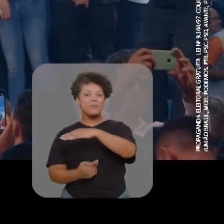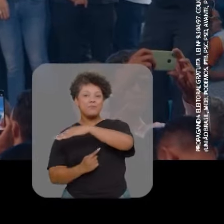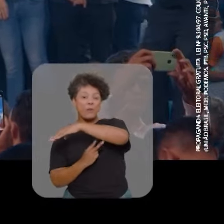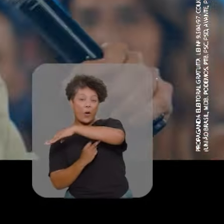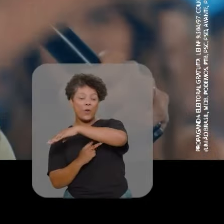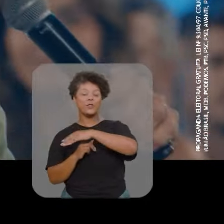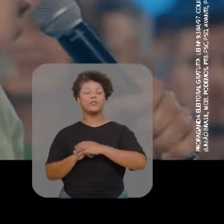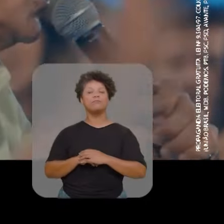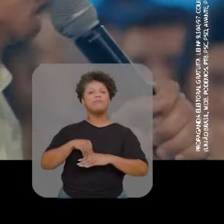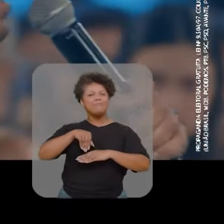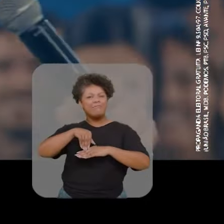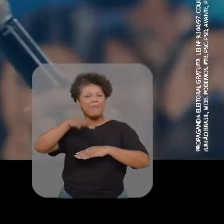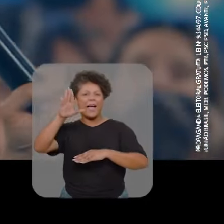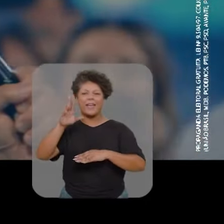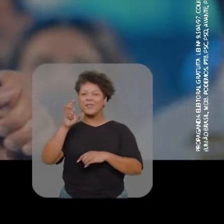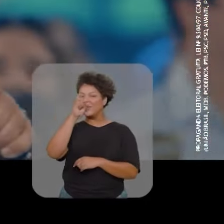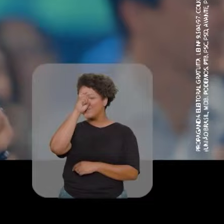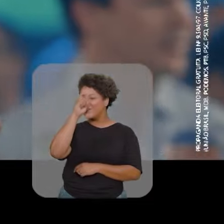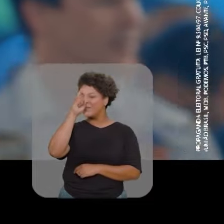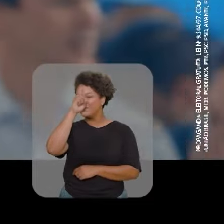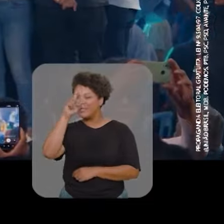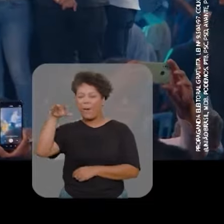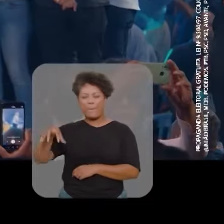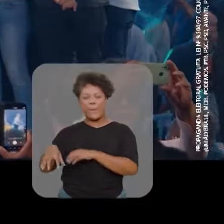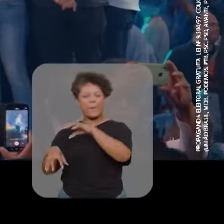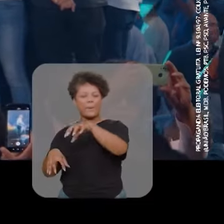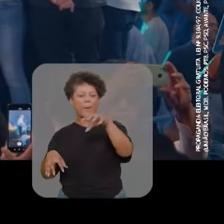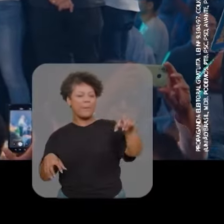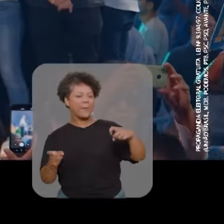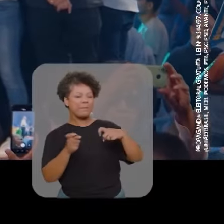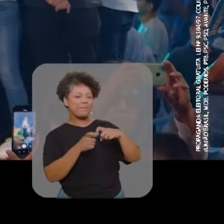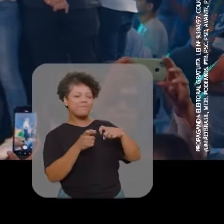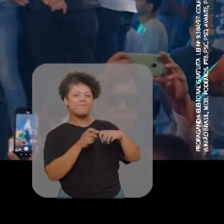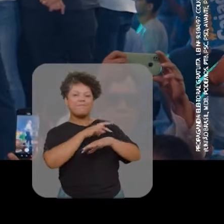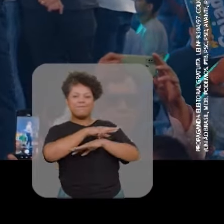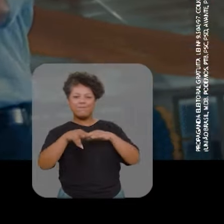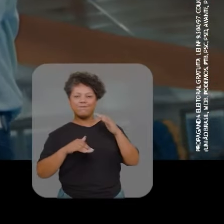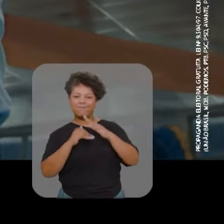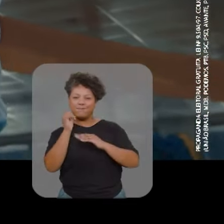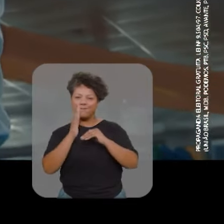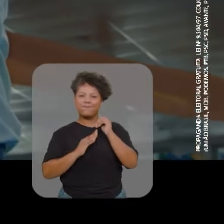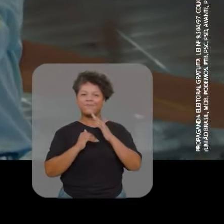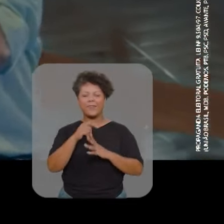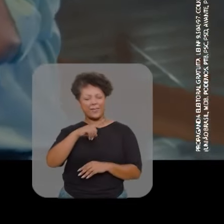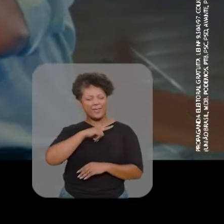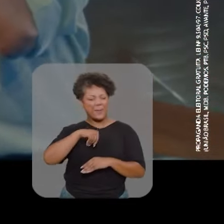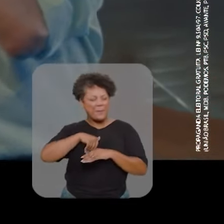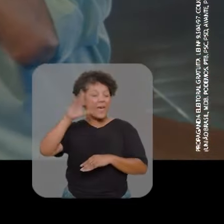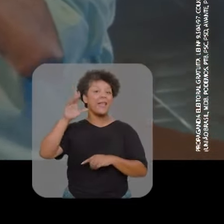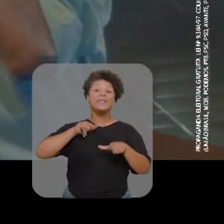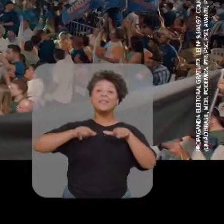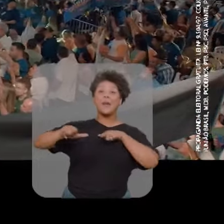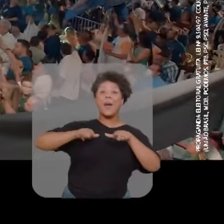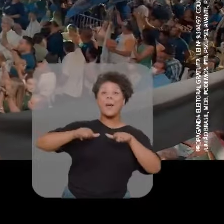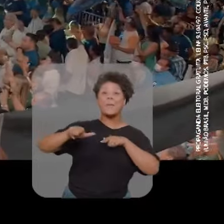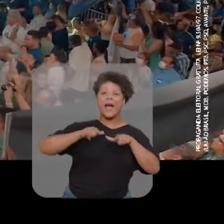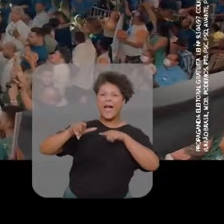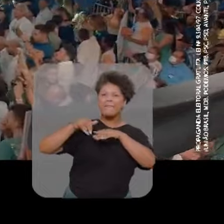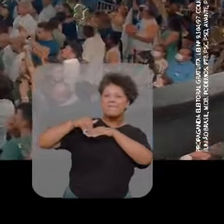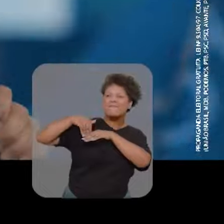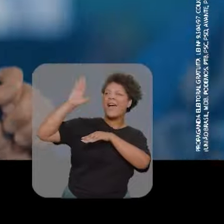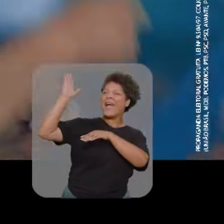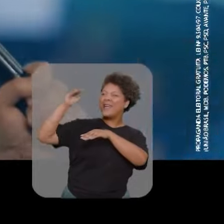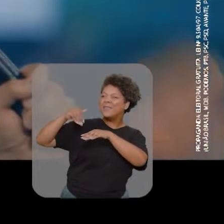mais pontes, vai ter muito mais hospitais, policlínicas em Goiás, vai ter muito mais emprego, é